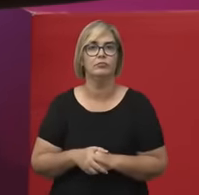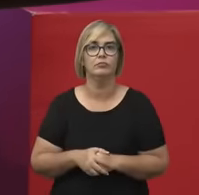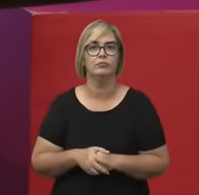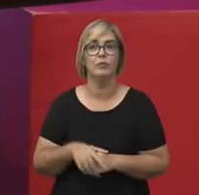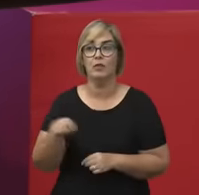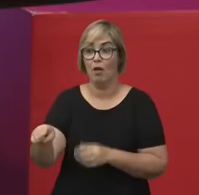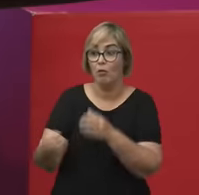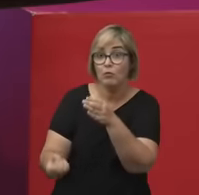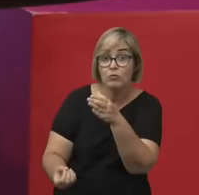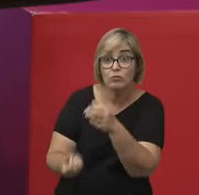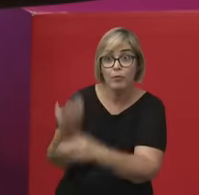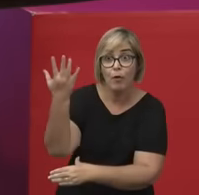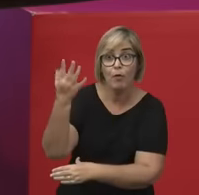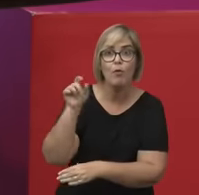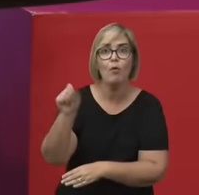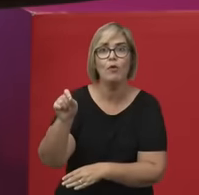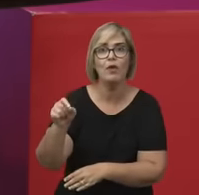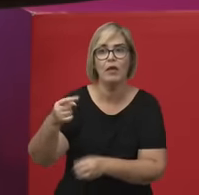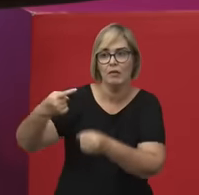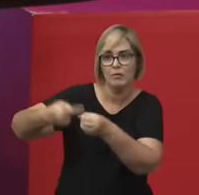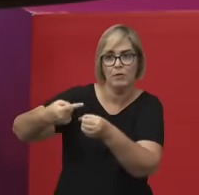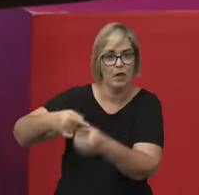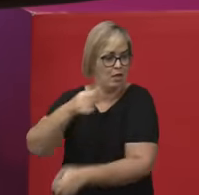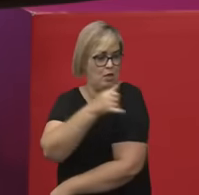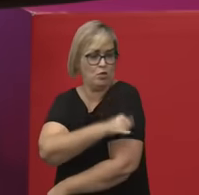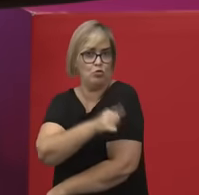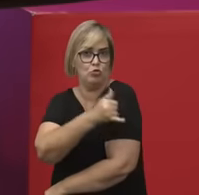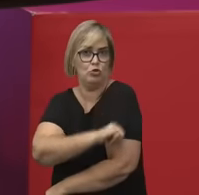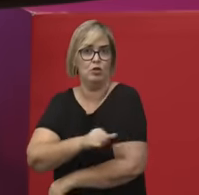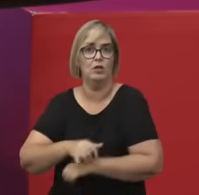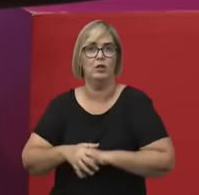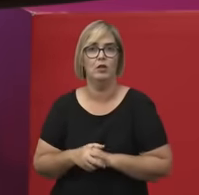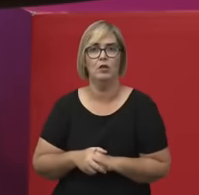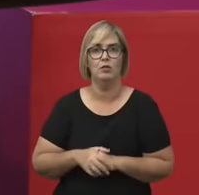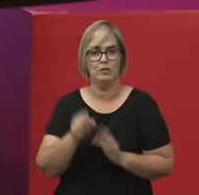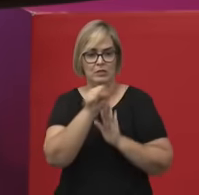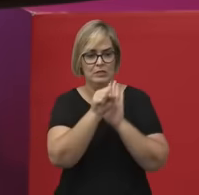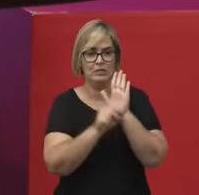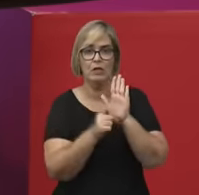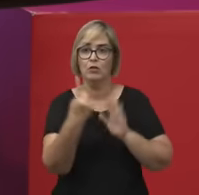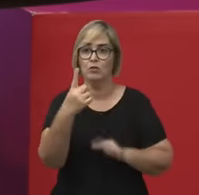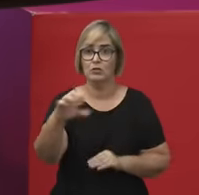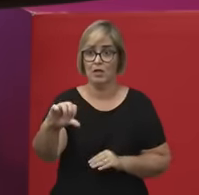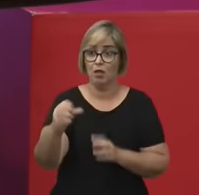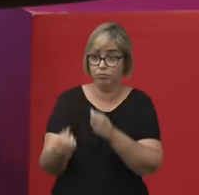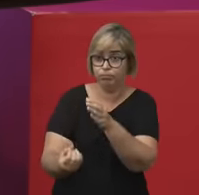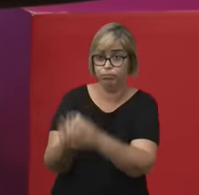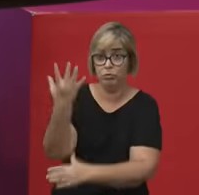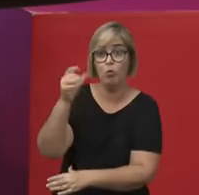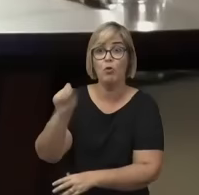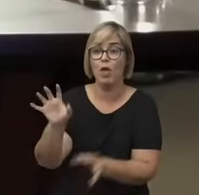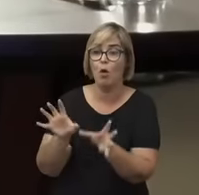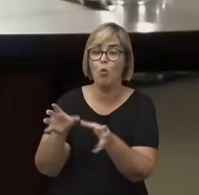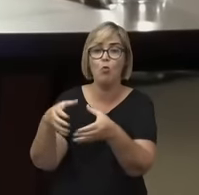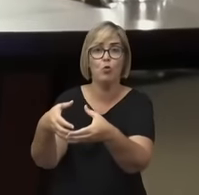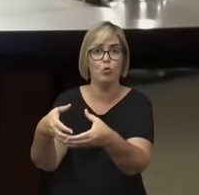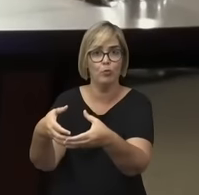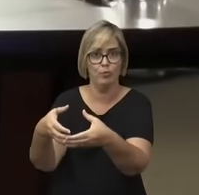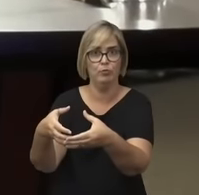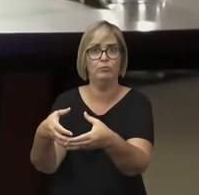surgiu na capital, no Rio de Janeiro, do século XIX, um grupo muito